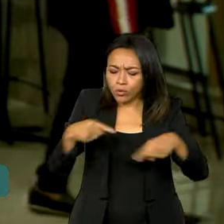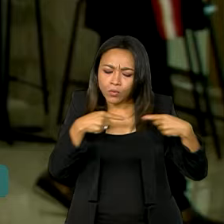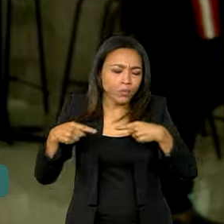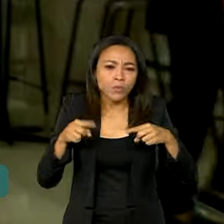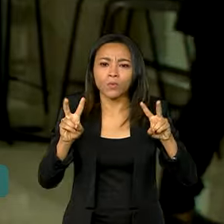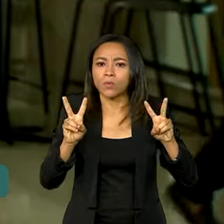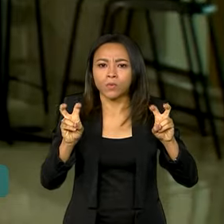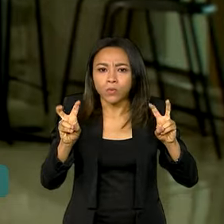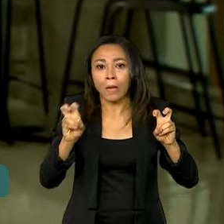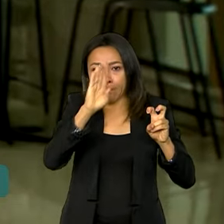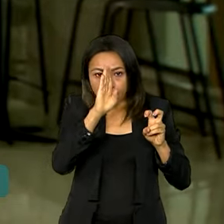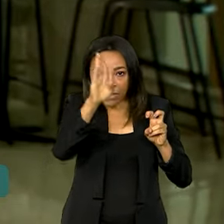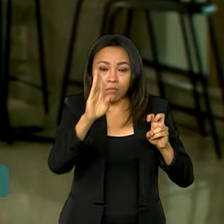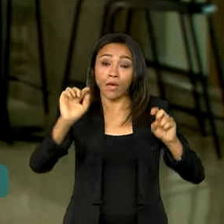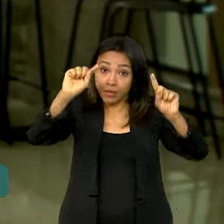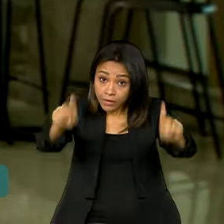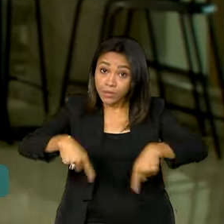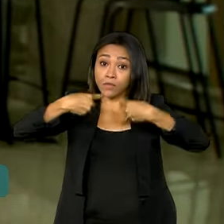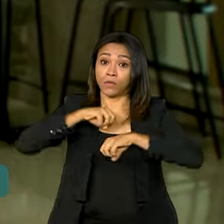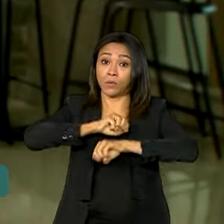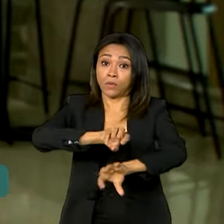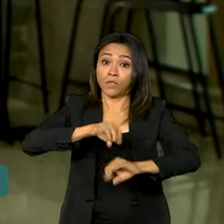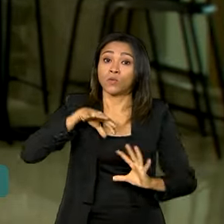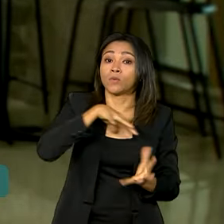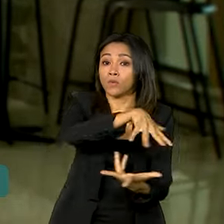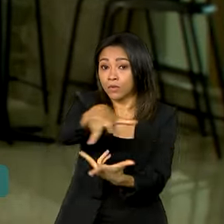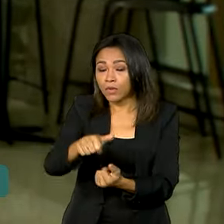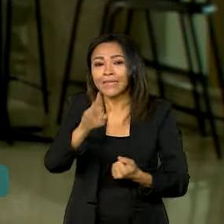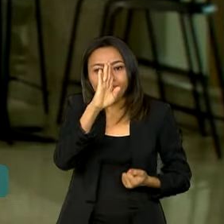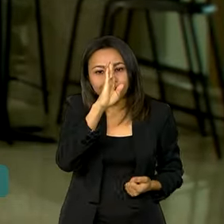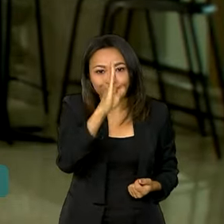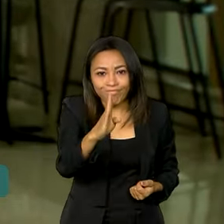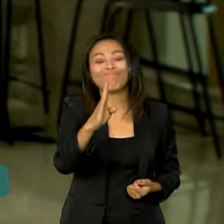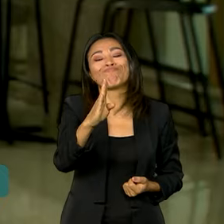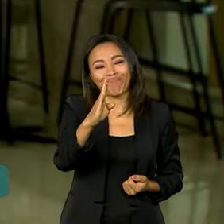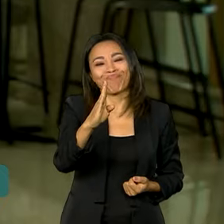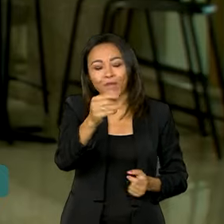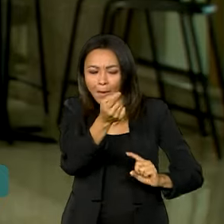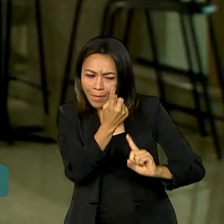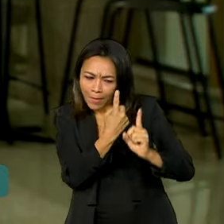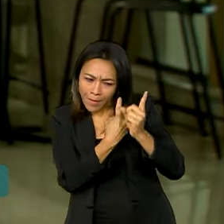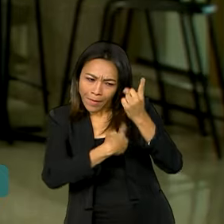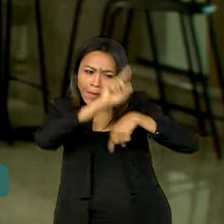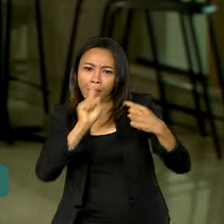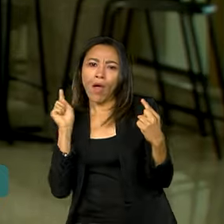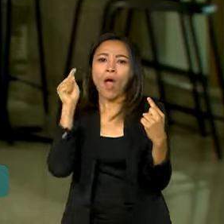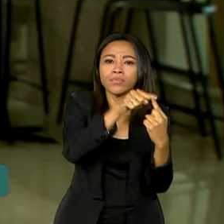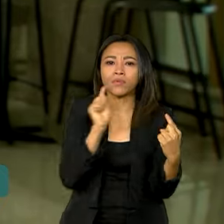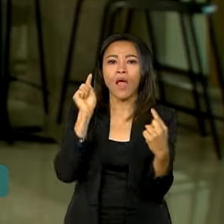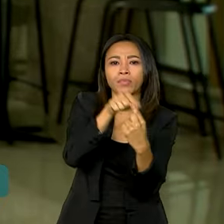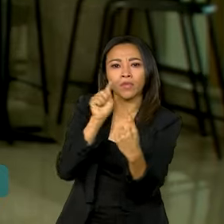para os principais desafios educacionais do mundo, e principalmente o progresso das metas do